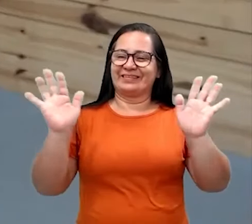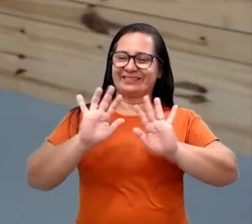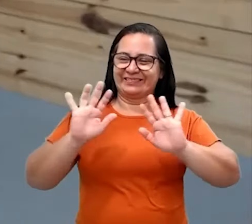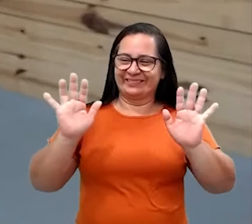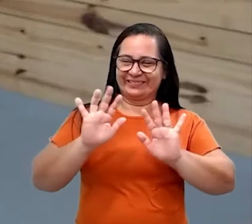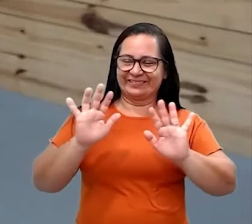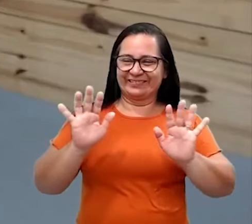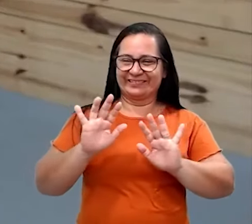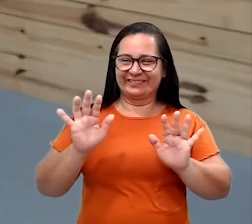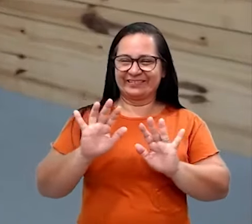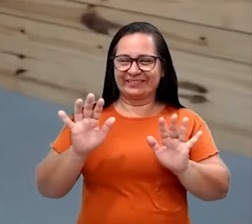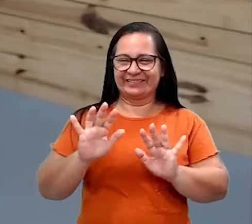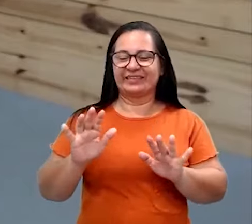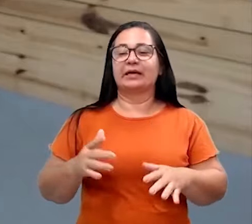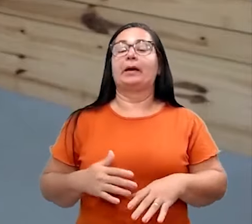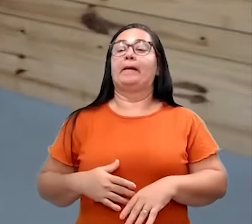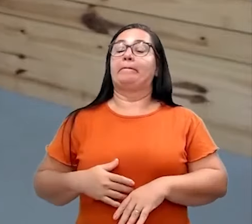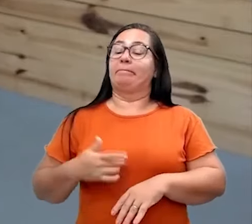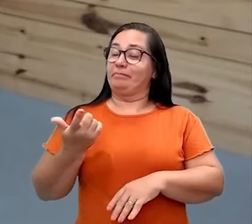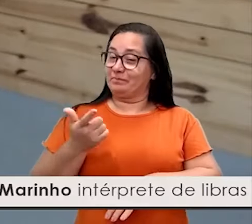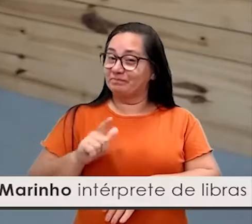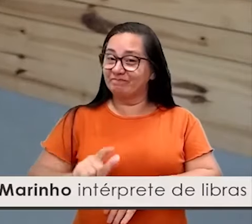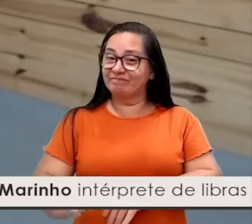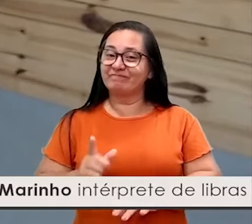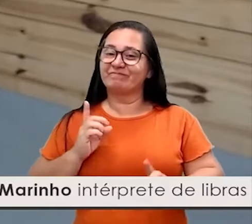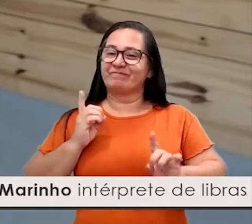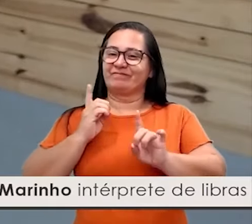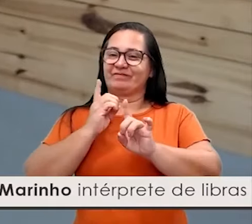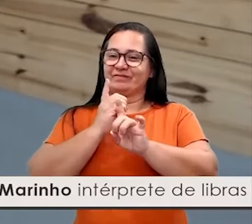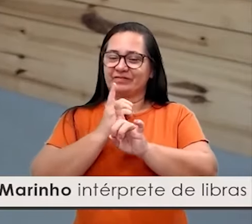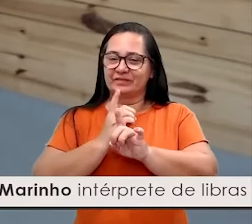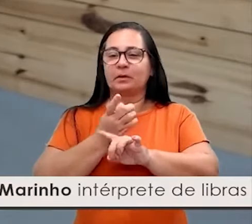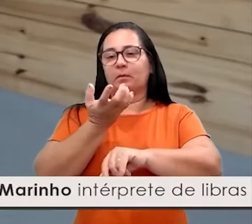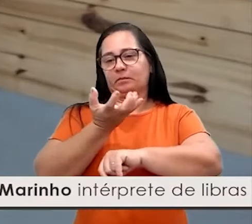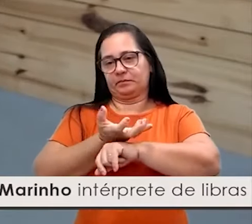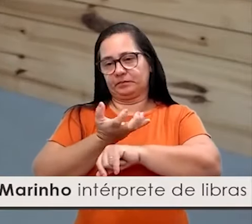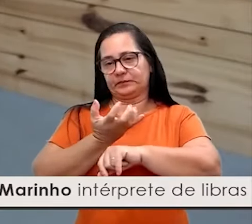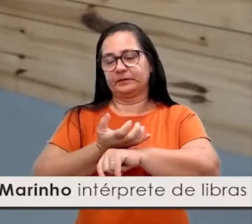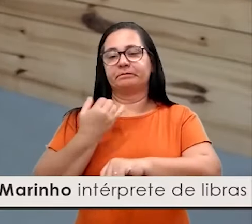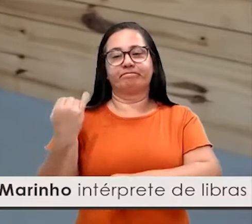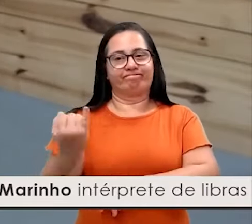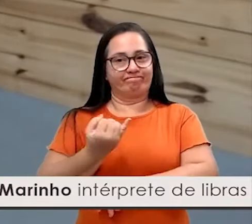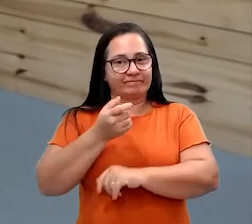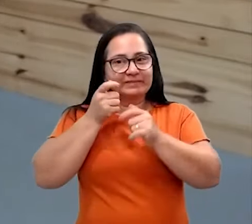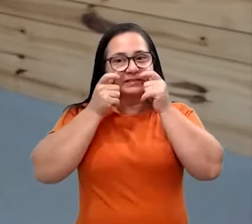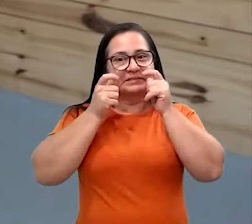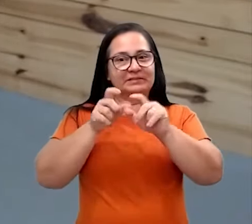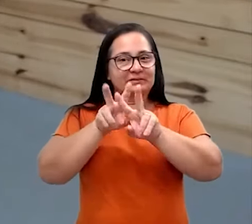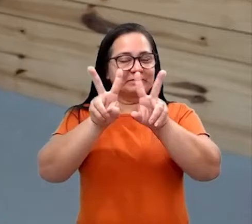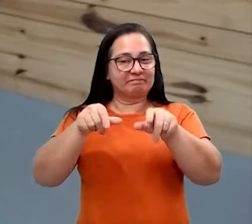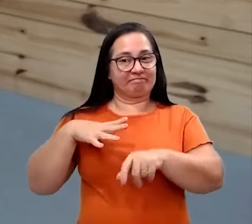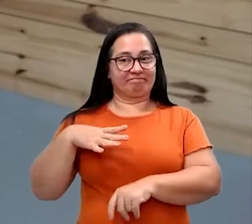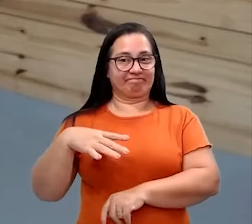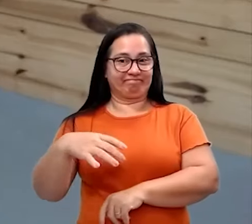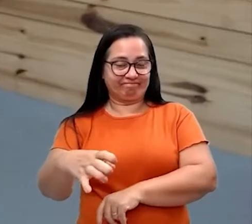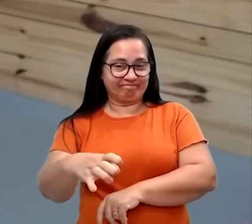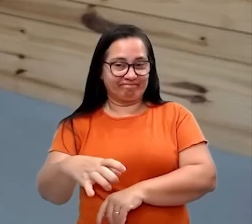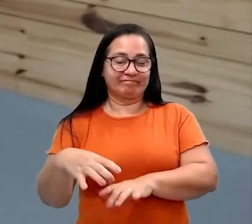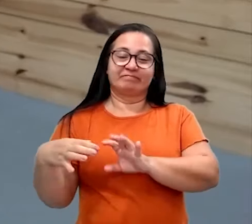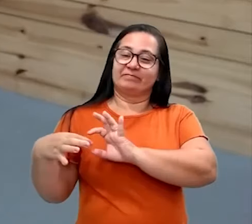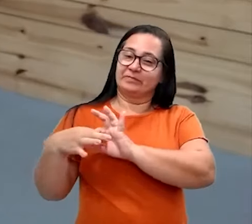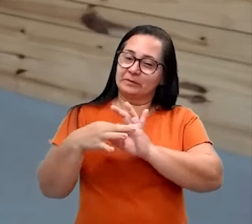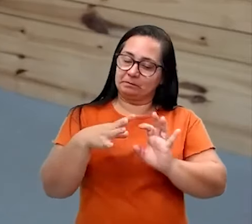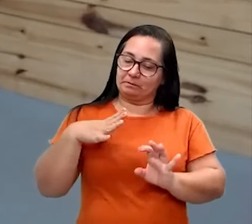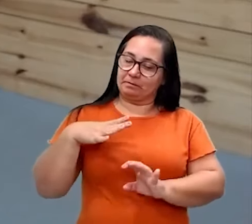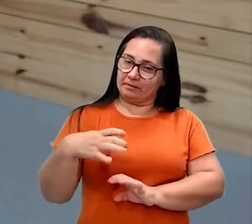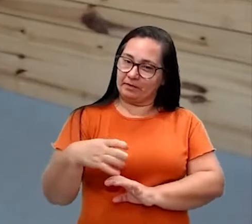Olá, estudantes! Há mais um encontro nessa disciplina tão interessante que fala sobre ética, nesse contexto ético que